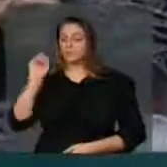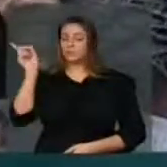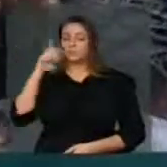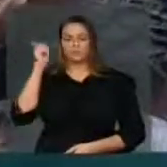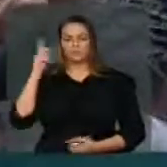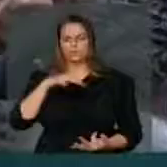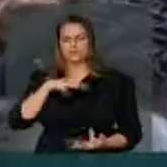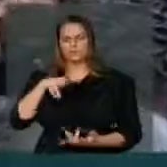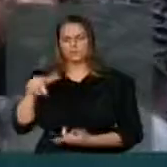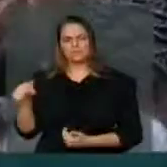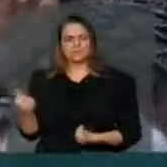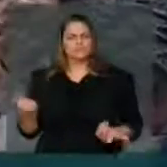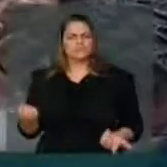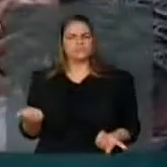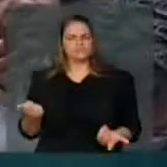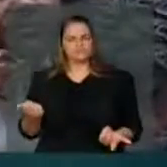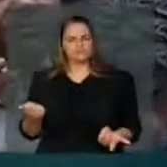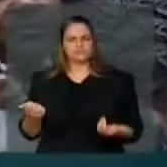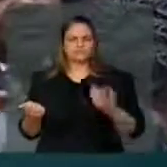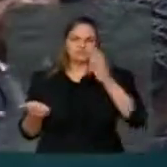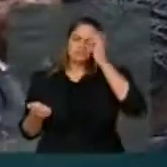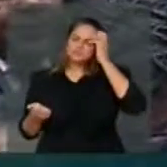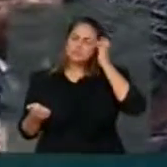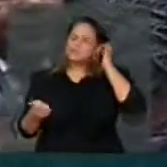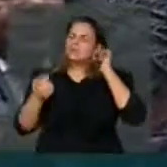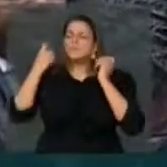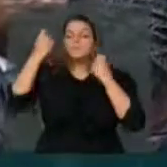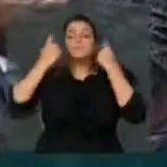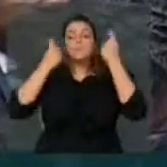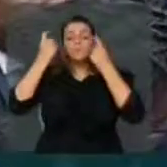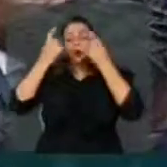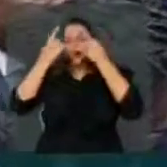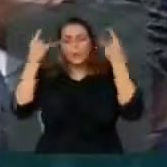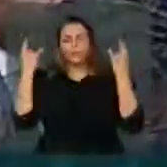com os lucros dos grandes conglomerados financeiros. O nosso voto é não.